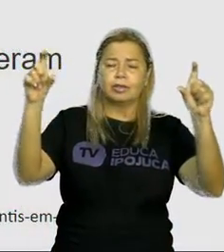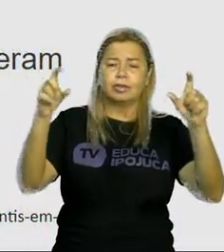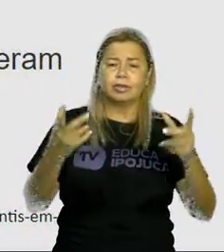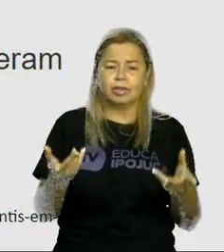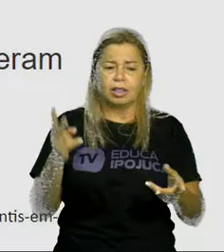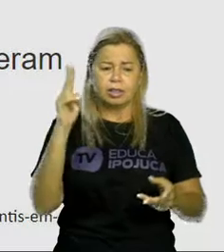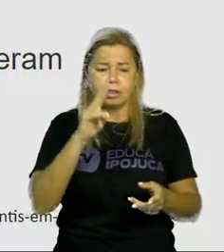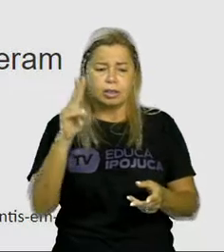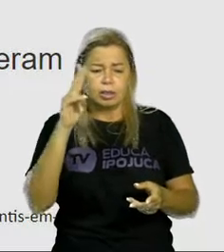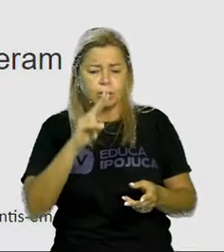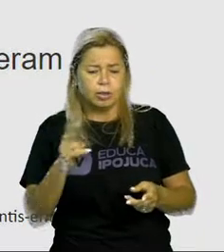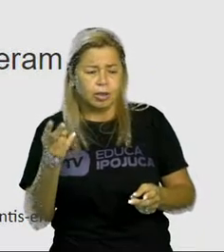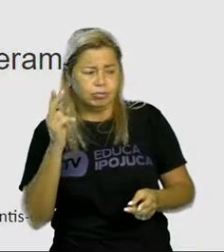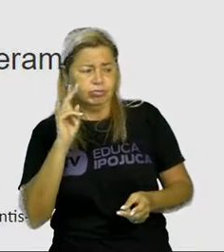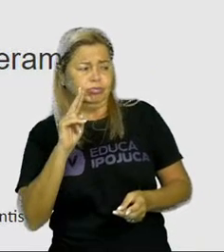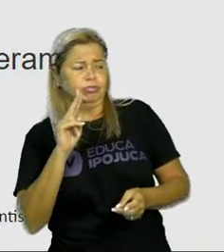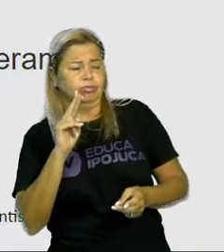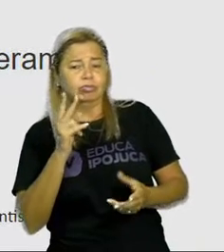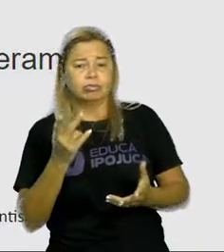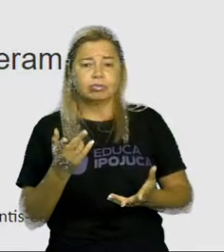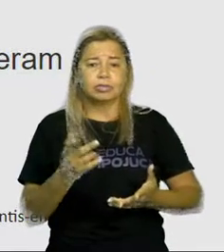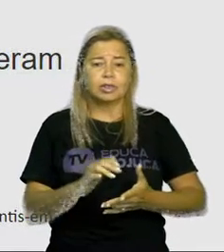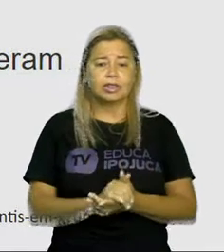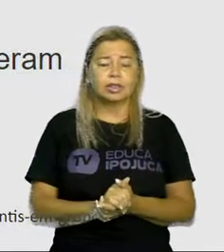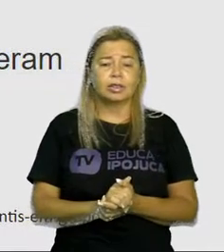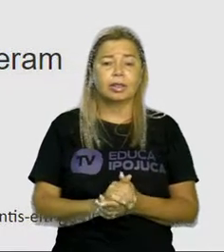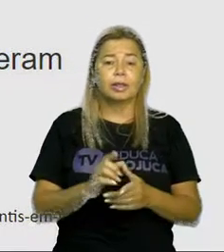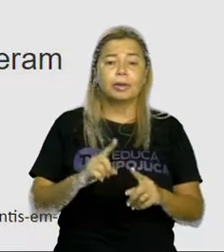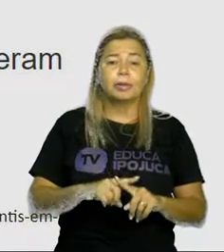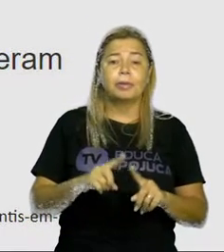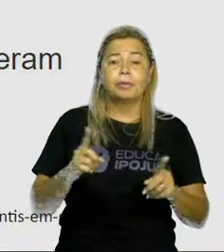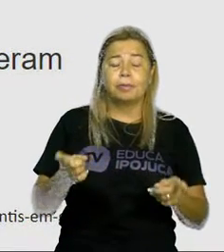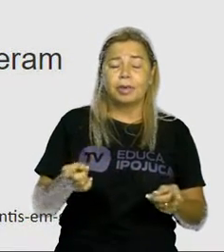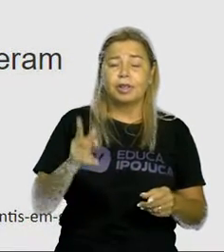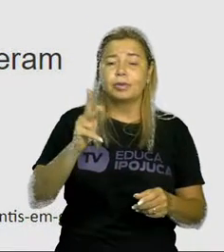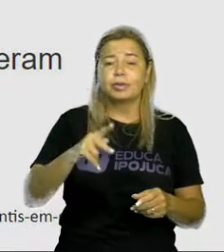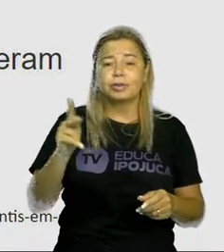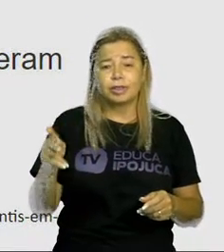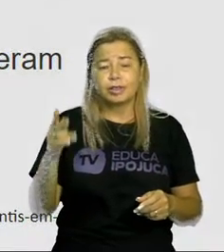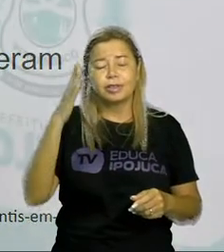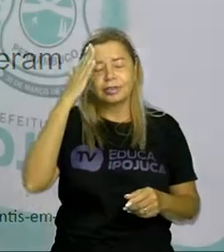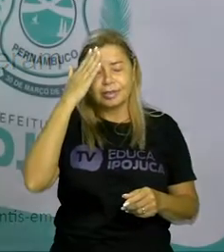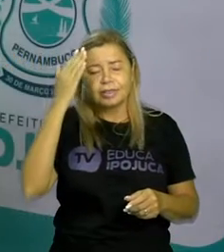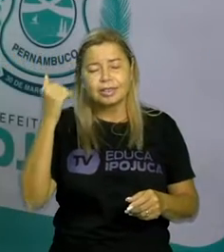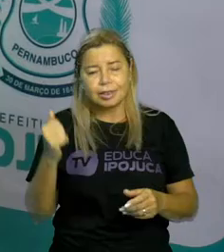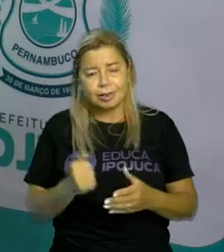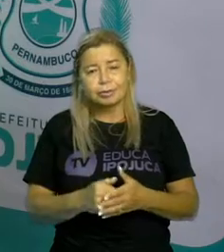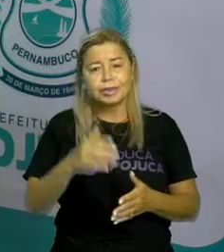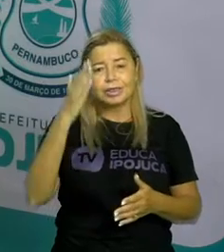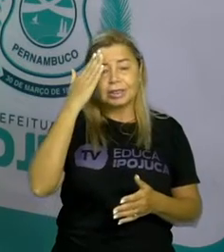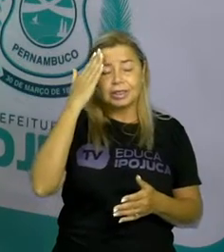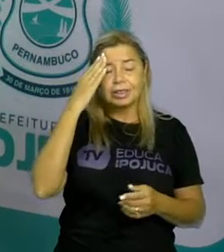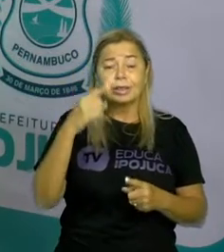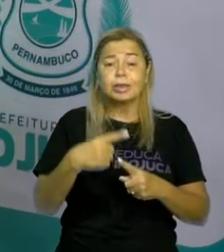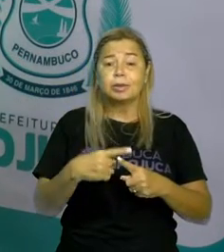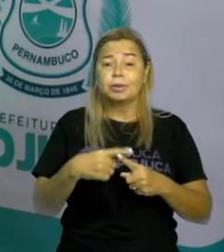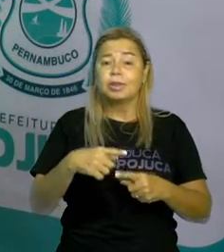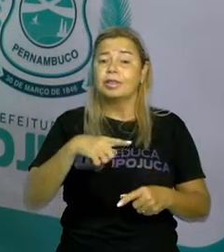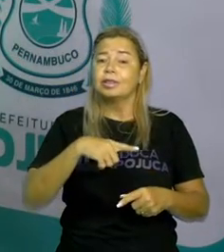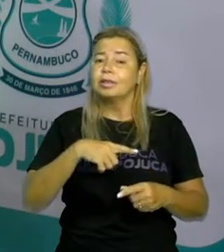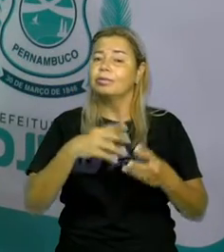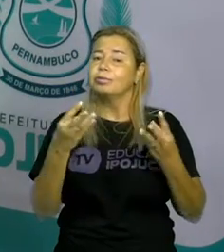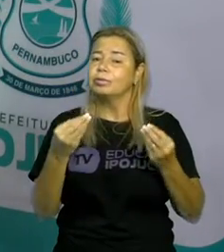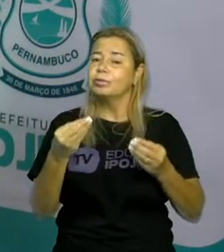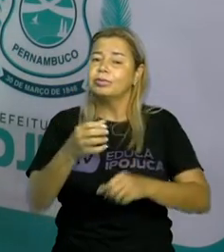pessoas, como a professora falou. Mas certamente não para a gente que é professor, porque muitos alunos fazem isso, né?